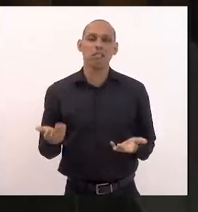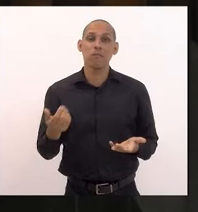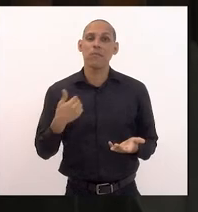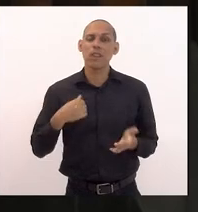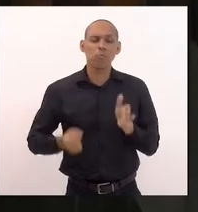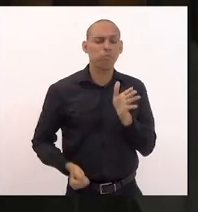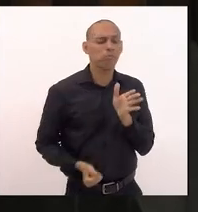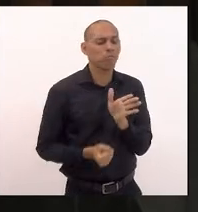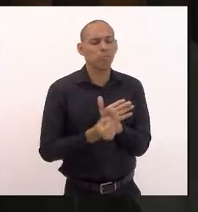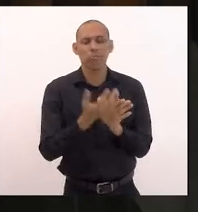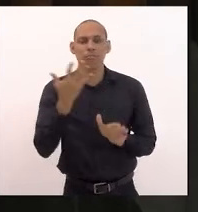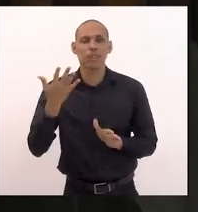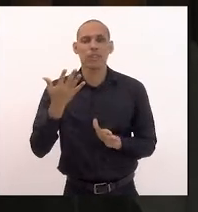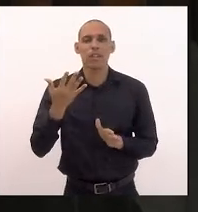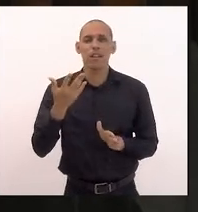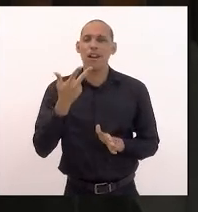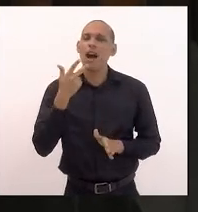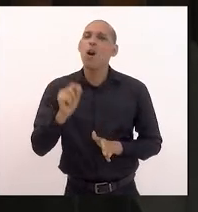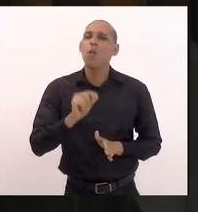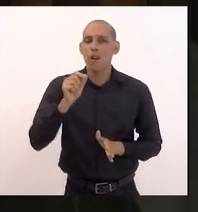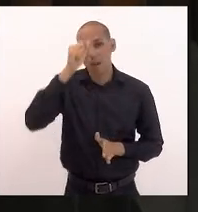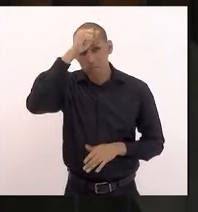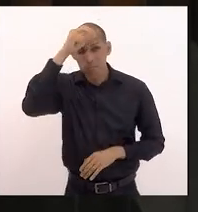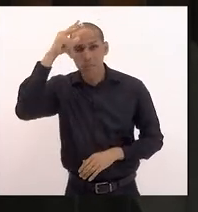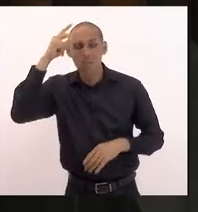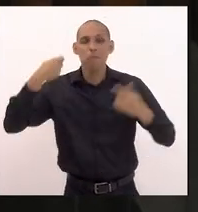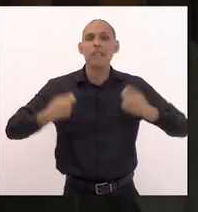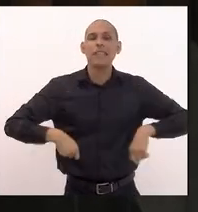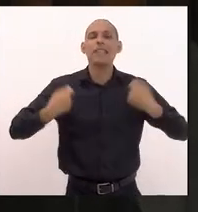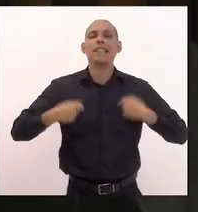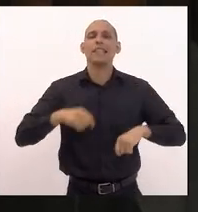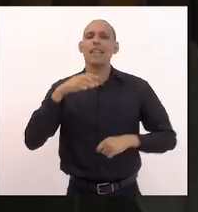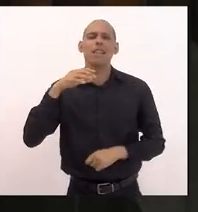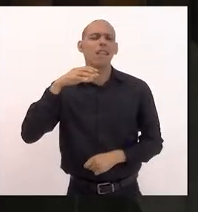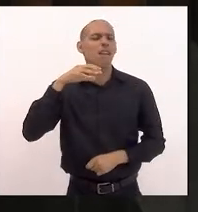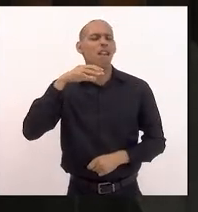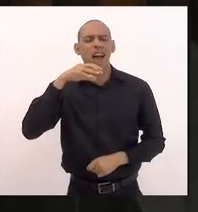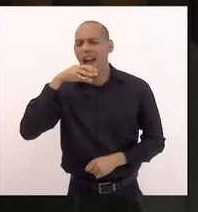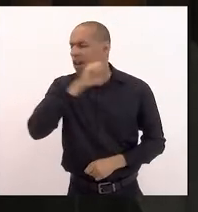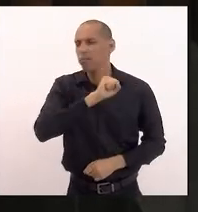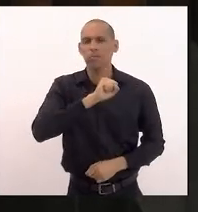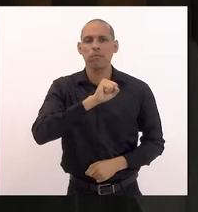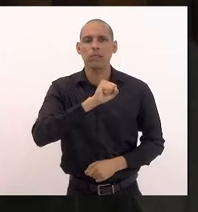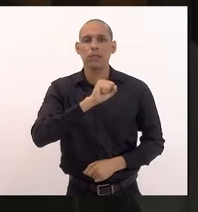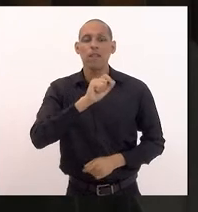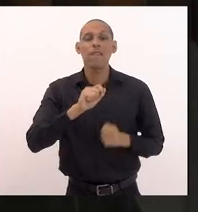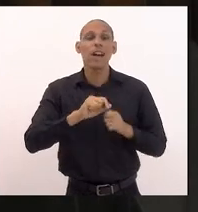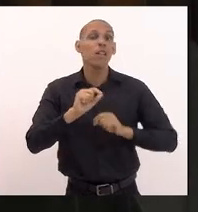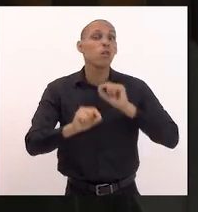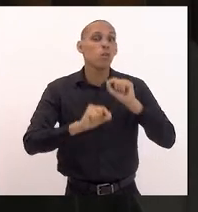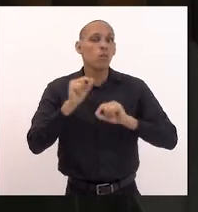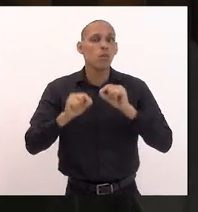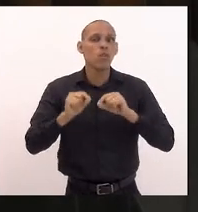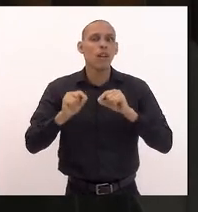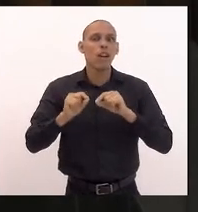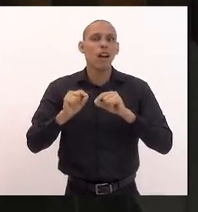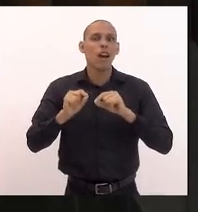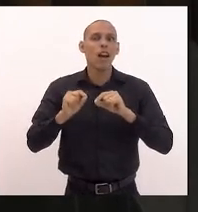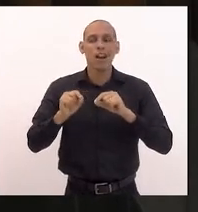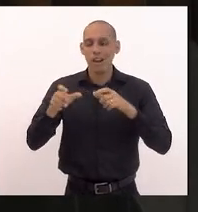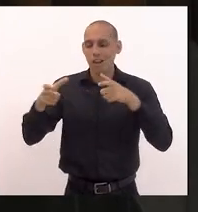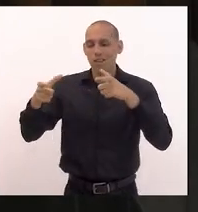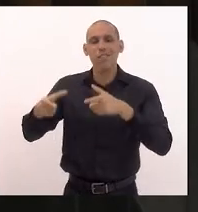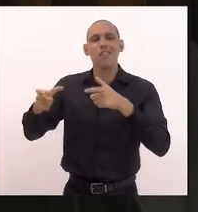disse que a prefeitura precisa o mais breve possível fazer uma licitação no transporte público